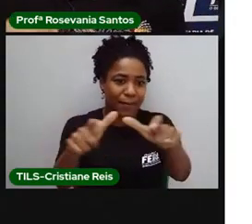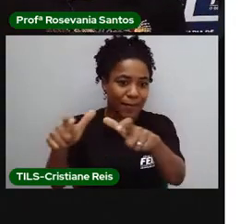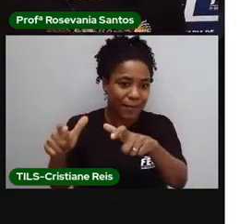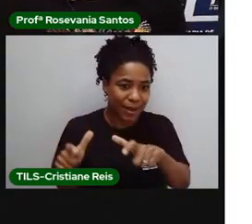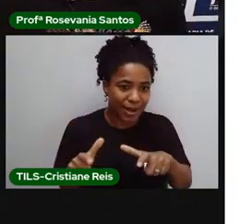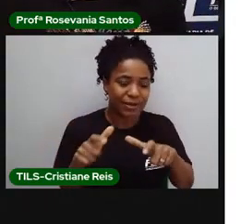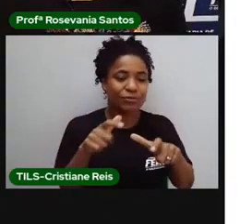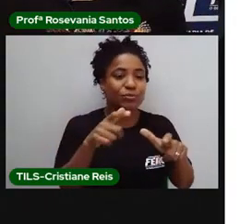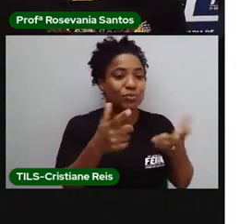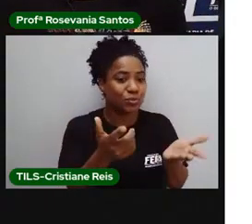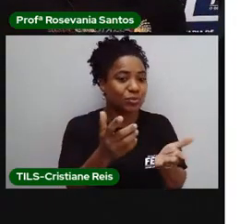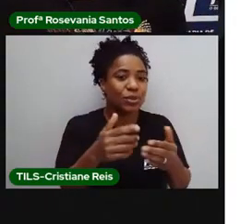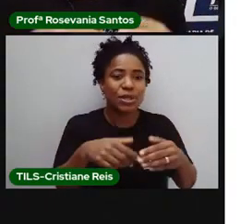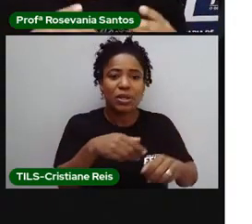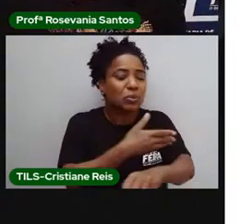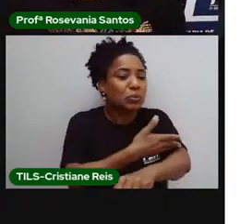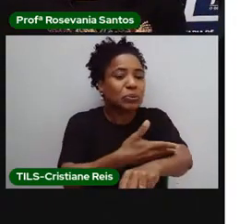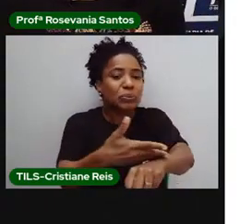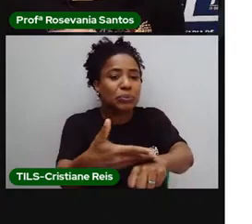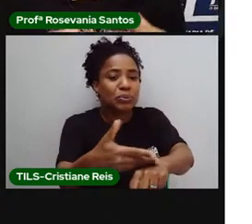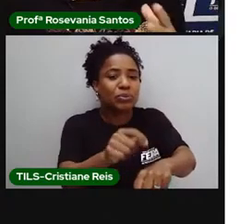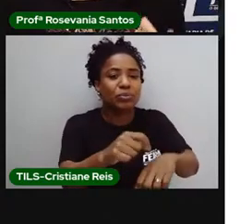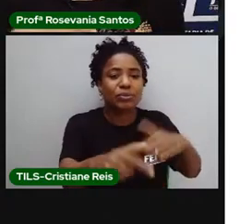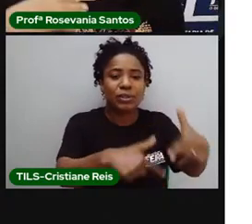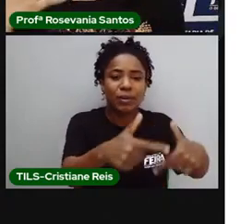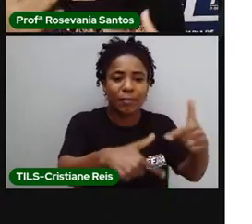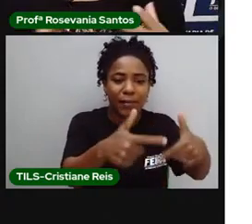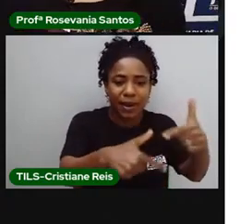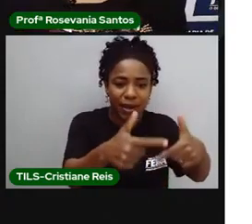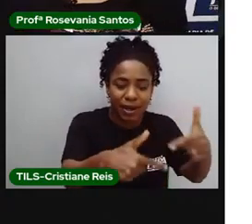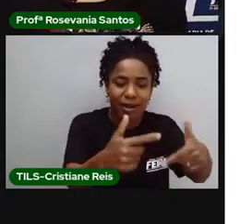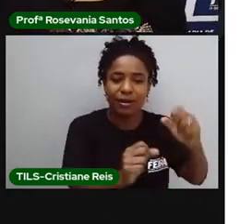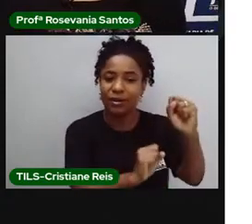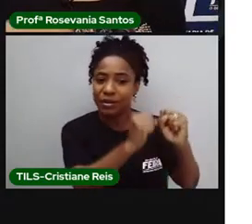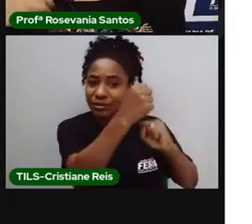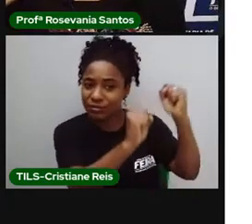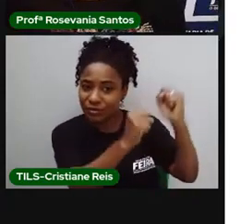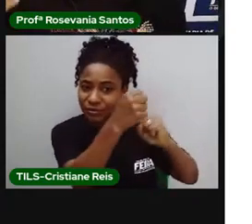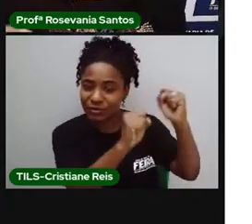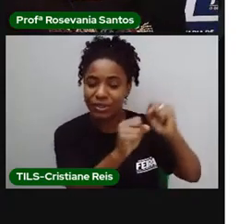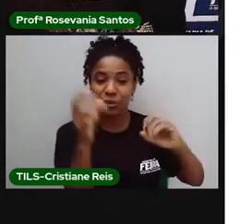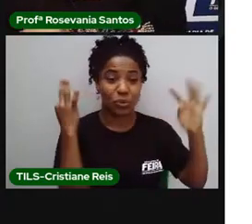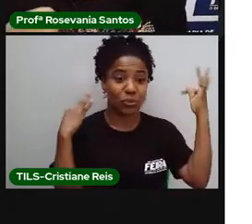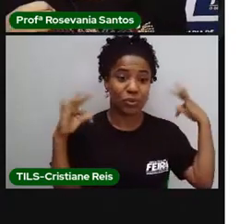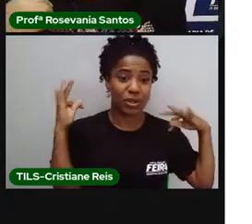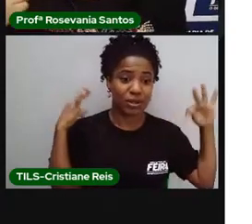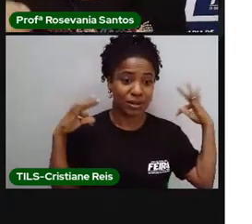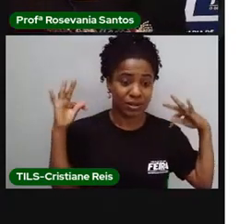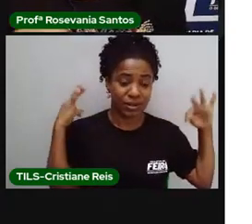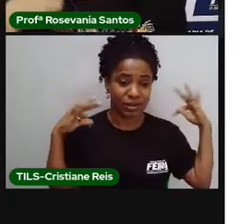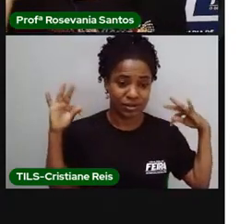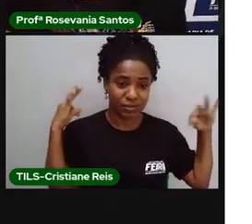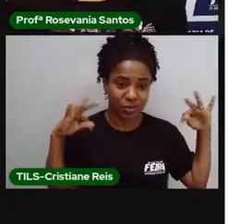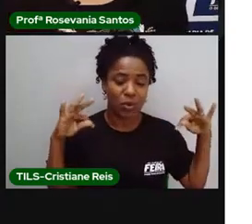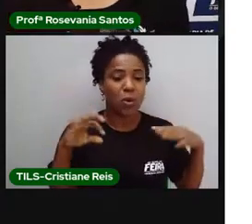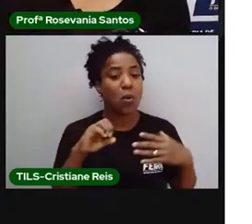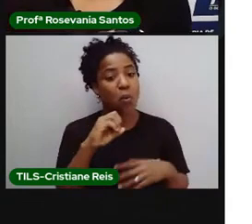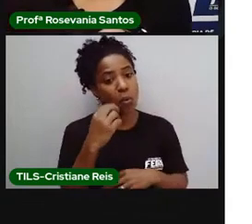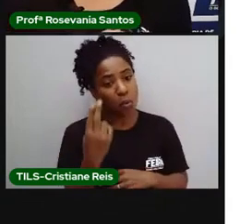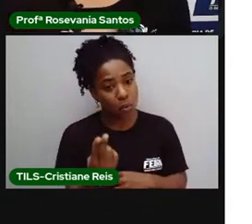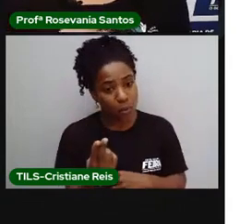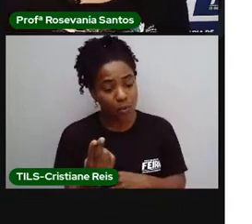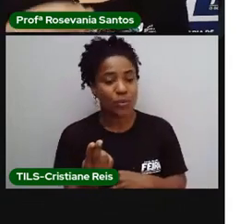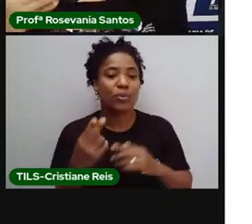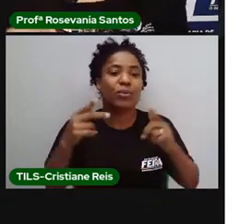onde vai levar em consideração atividades voltadas para a indústria do turismo, ou setores que é voltado